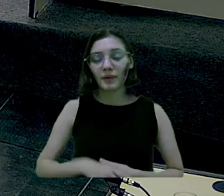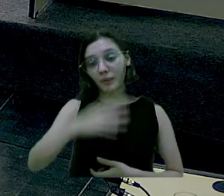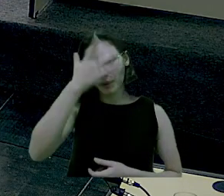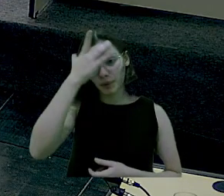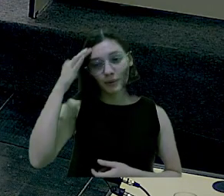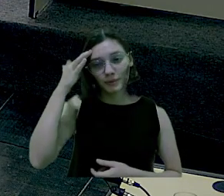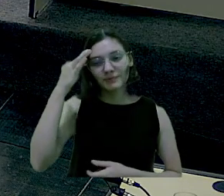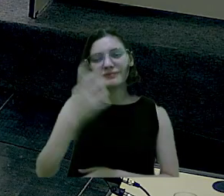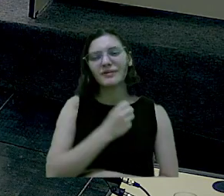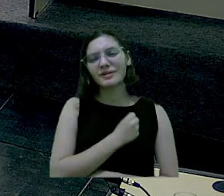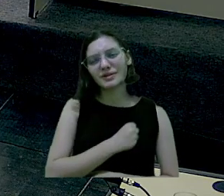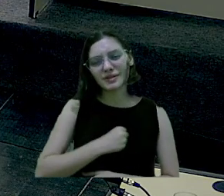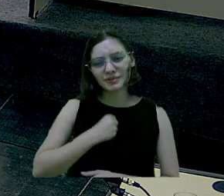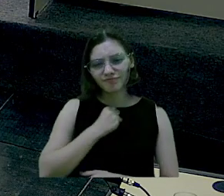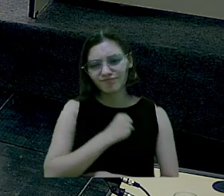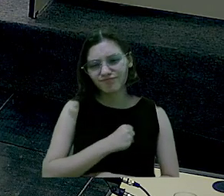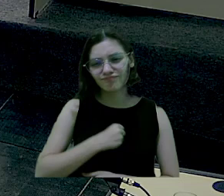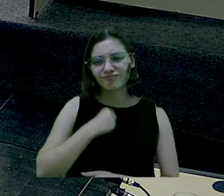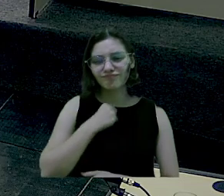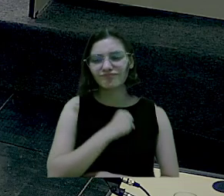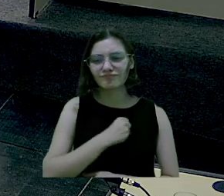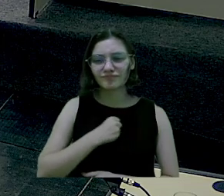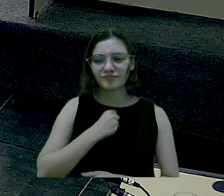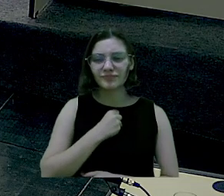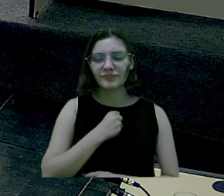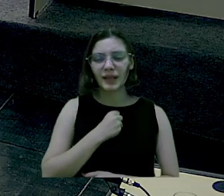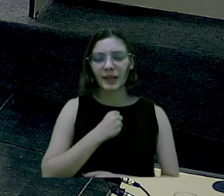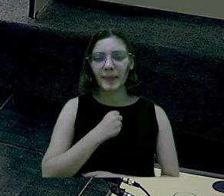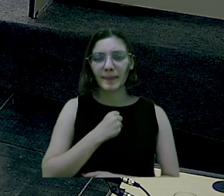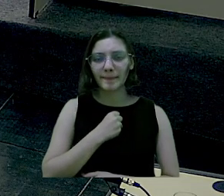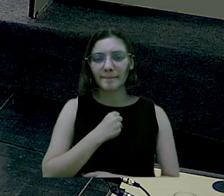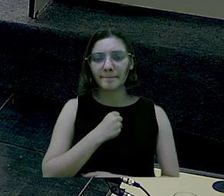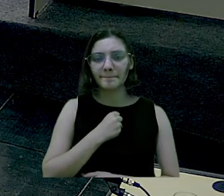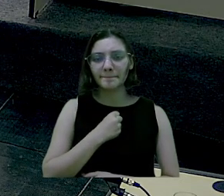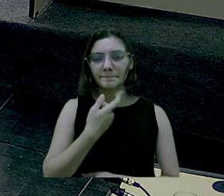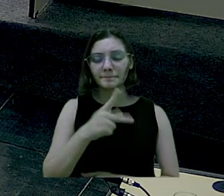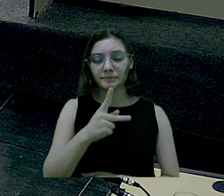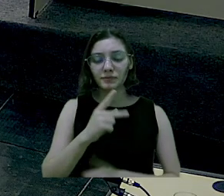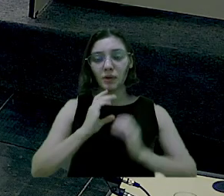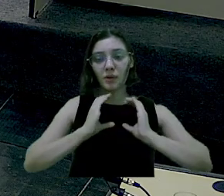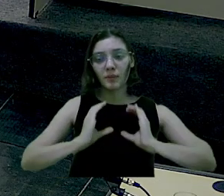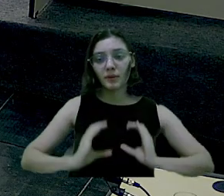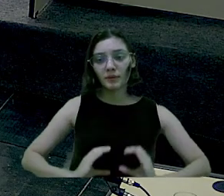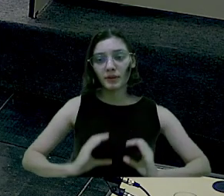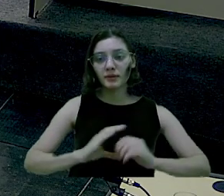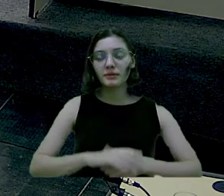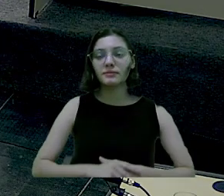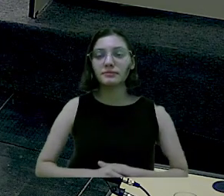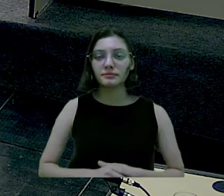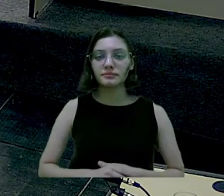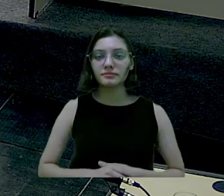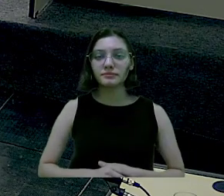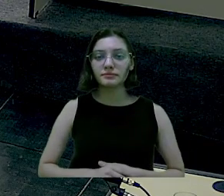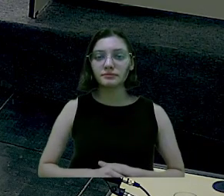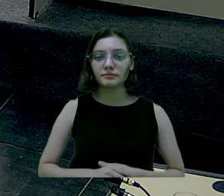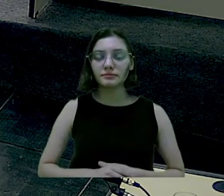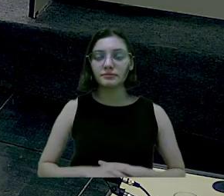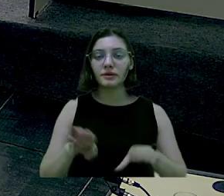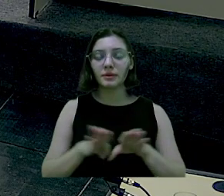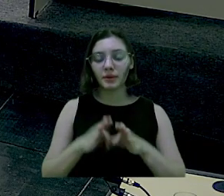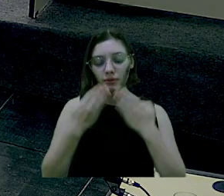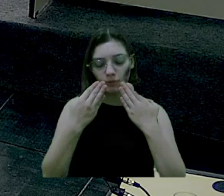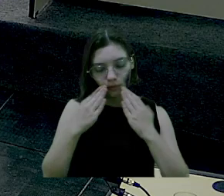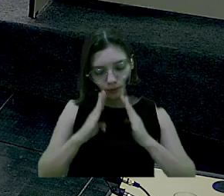vai deixar muita saudade pela sua conduta, pela